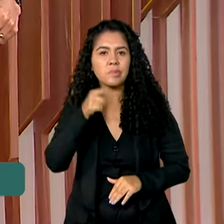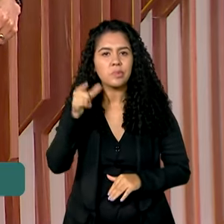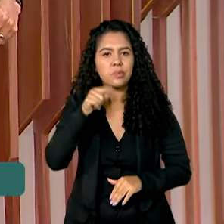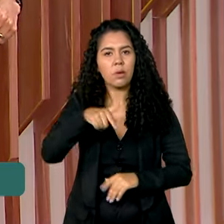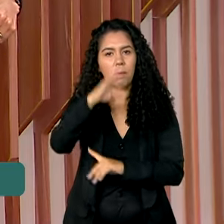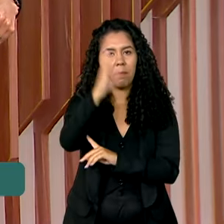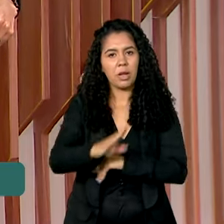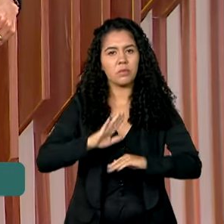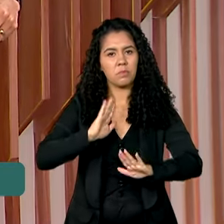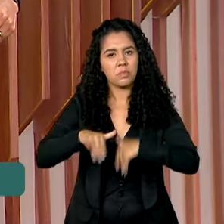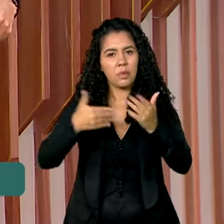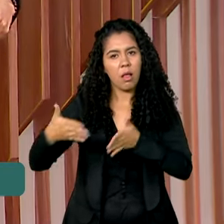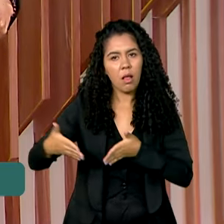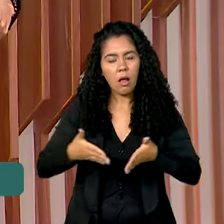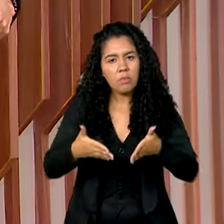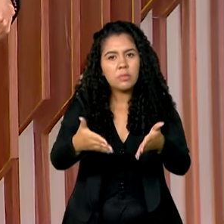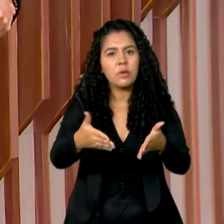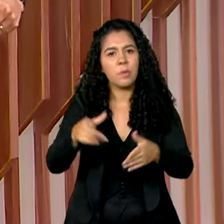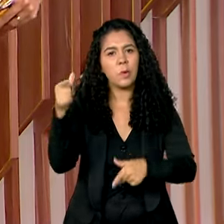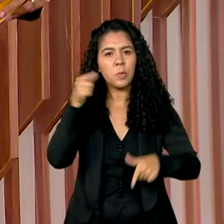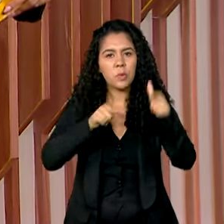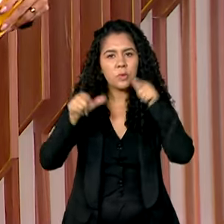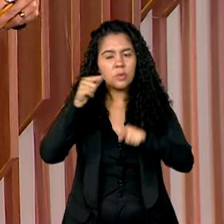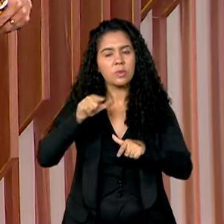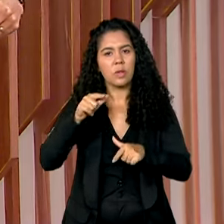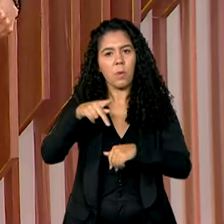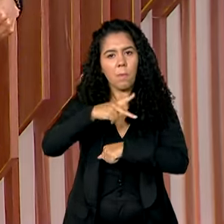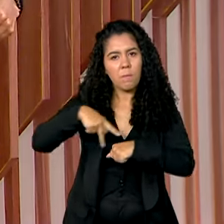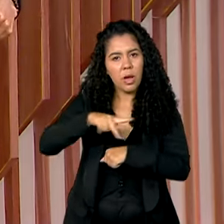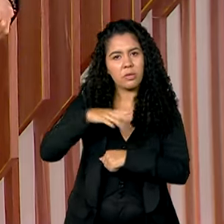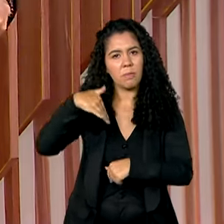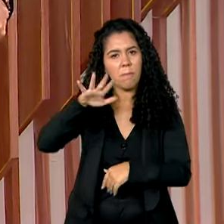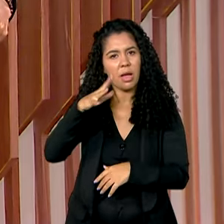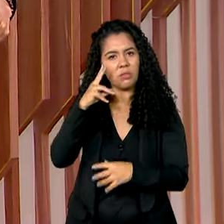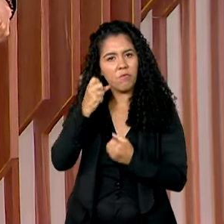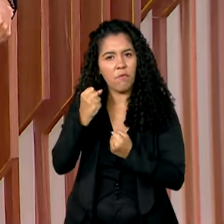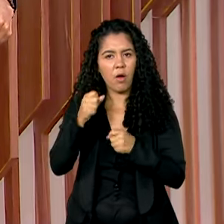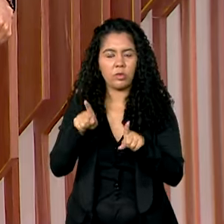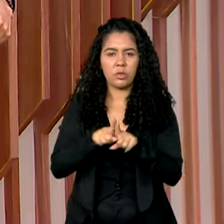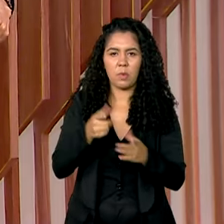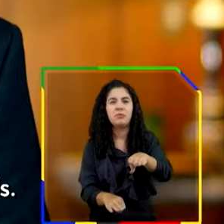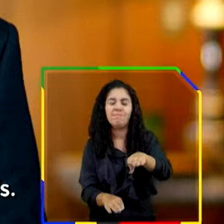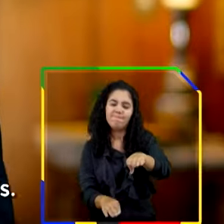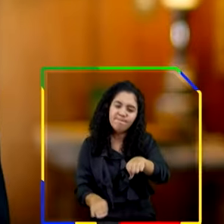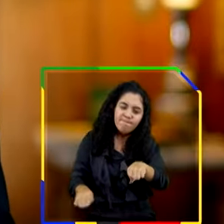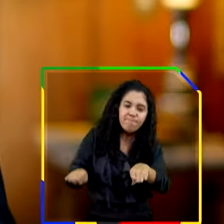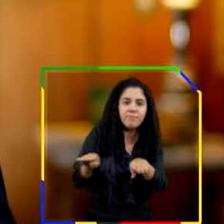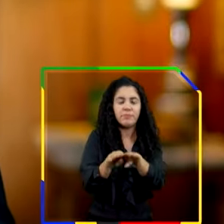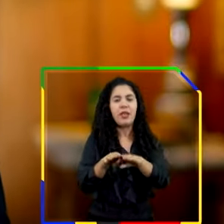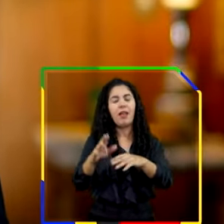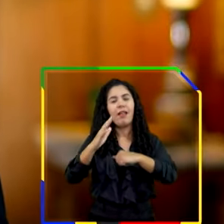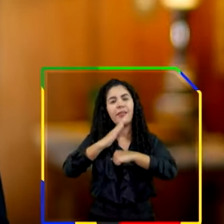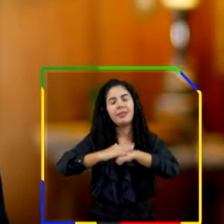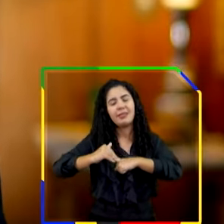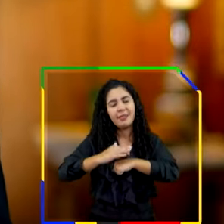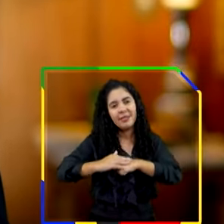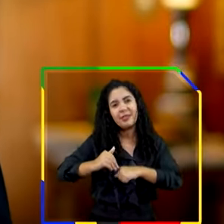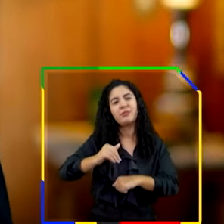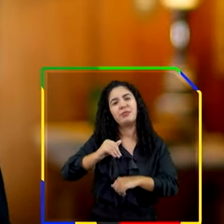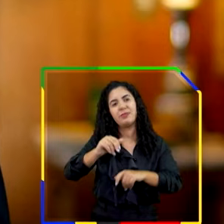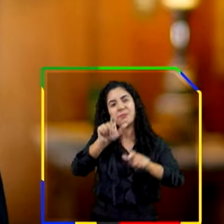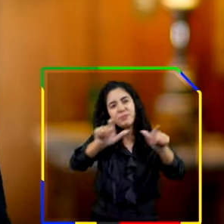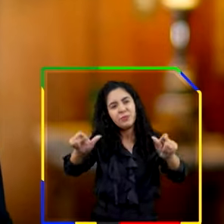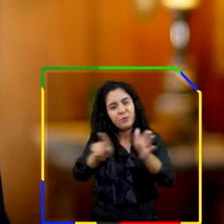continue no caminho para se tornar um país mais forte, mais justo e equilibrado. Queridos brasileiros e